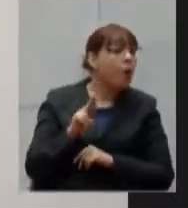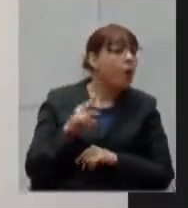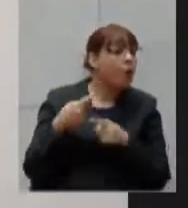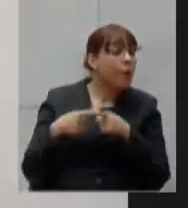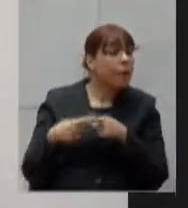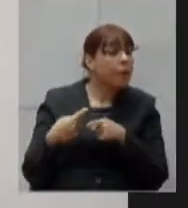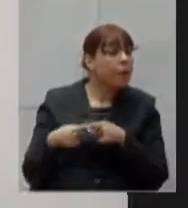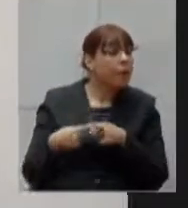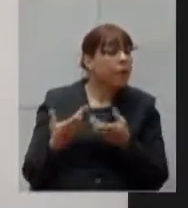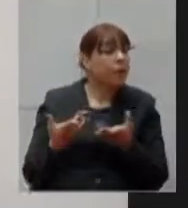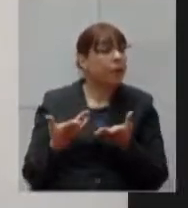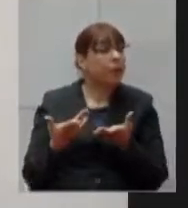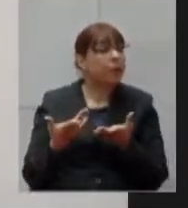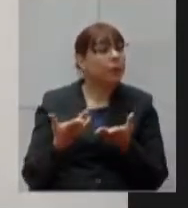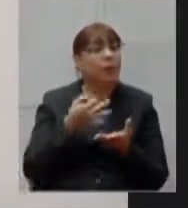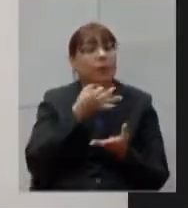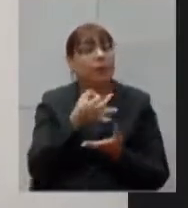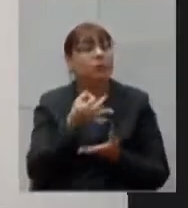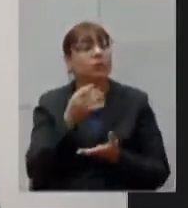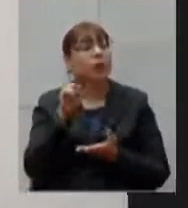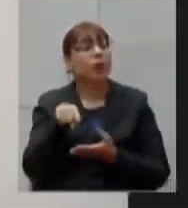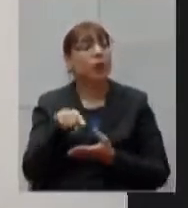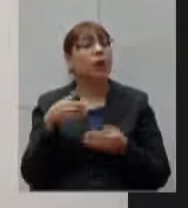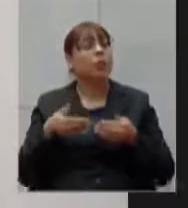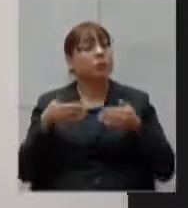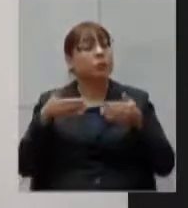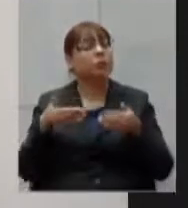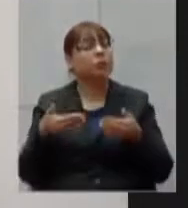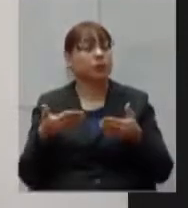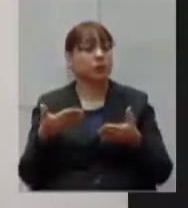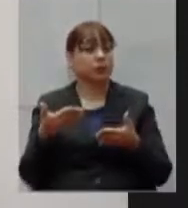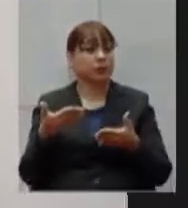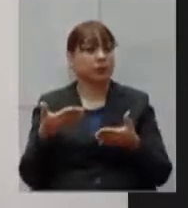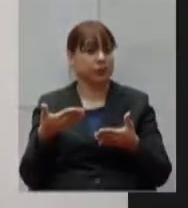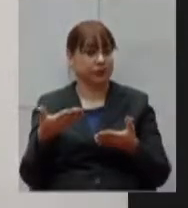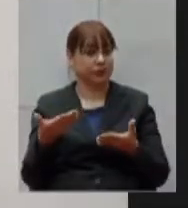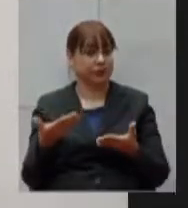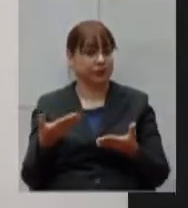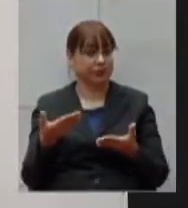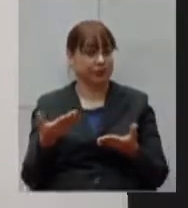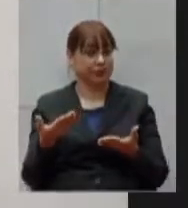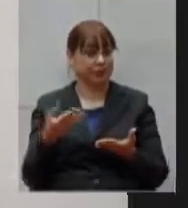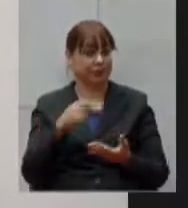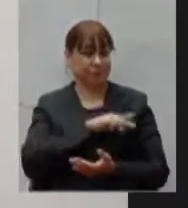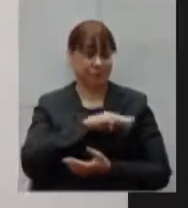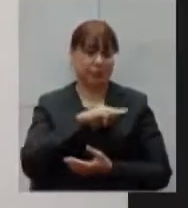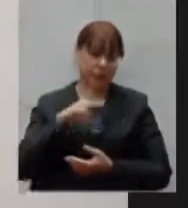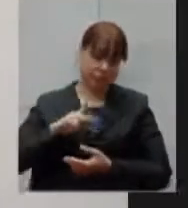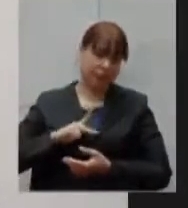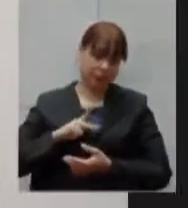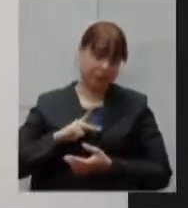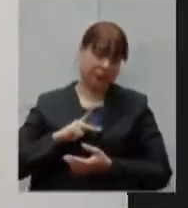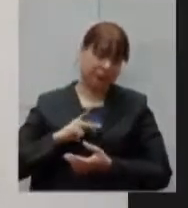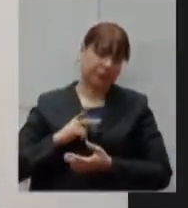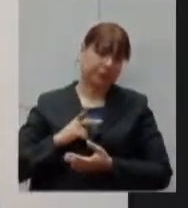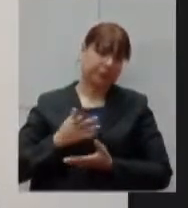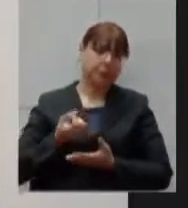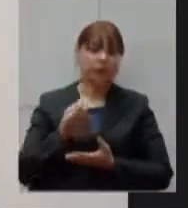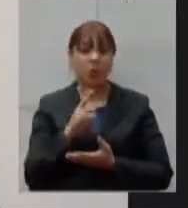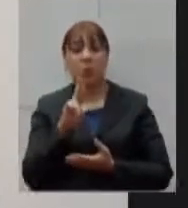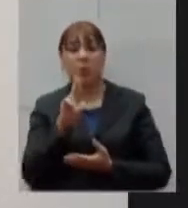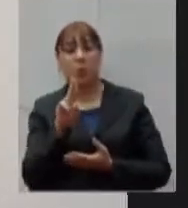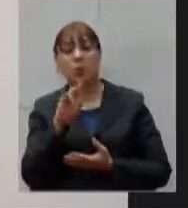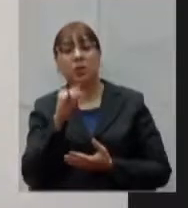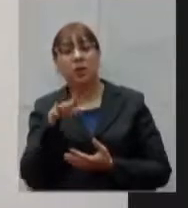recomendação do Ministério Público Estadual a partir da provocação da controladoria geral da União eu queria